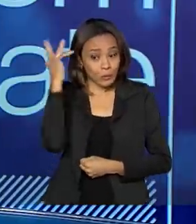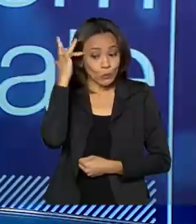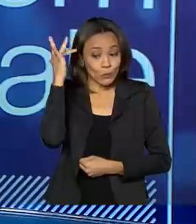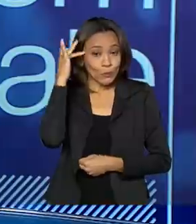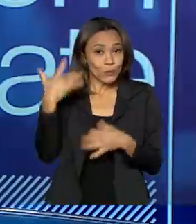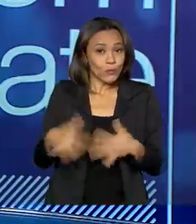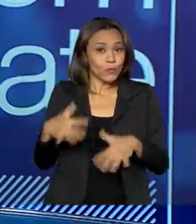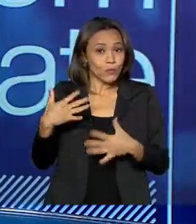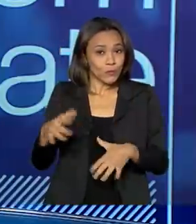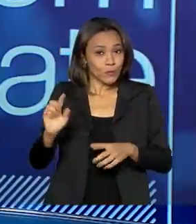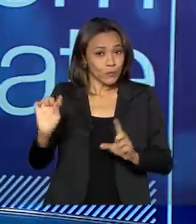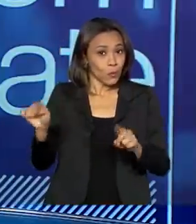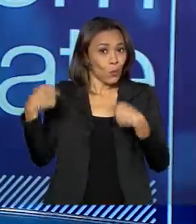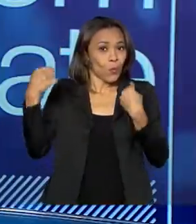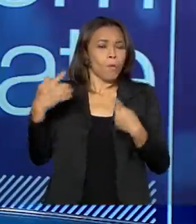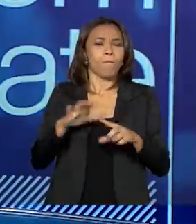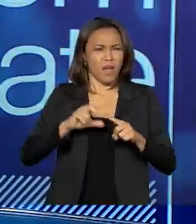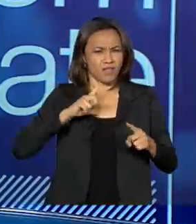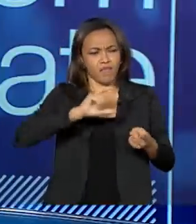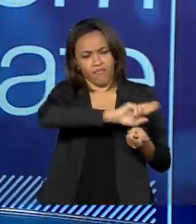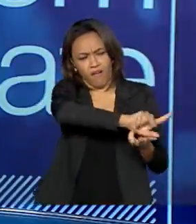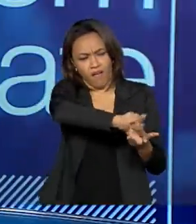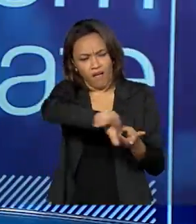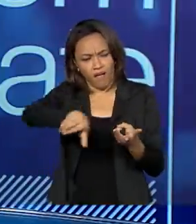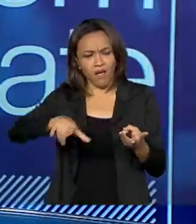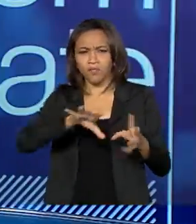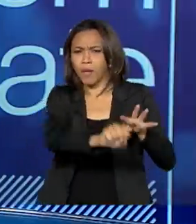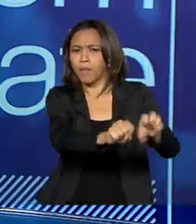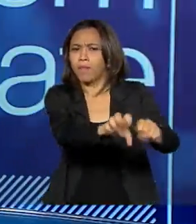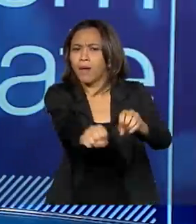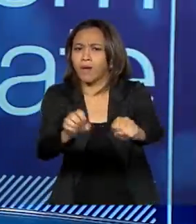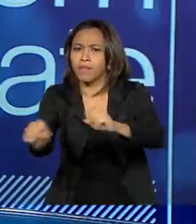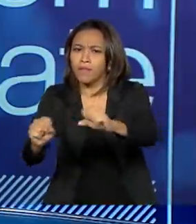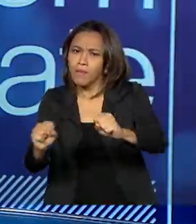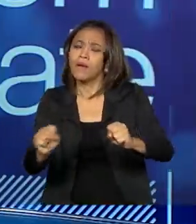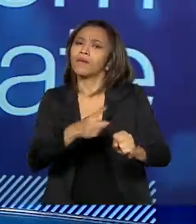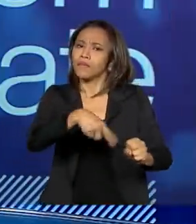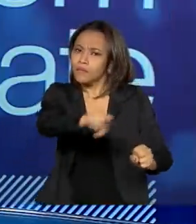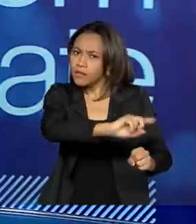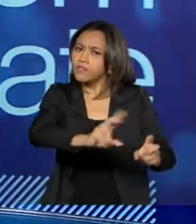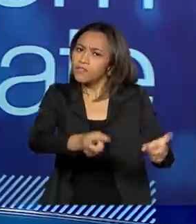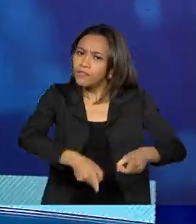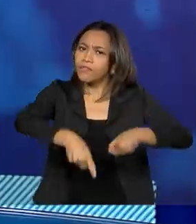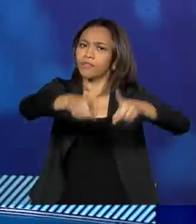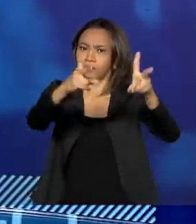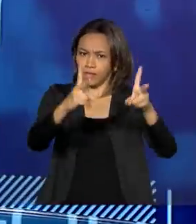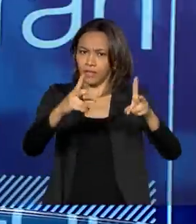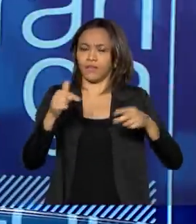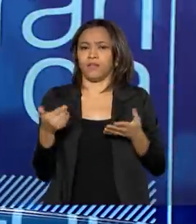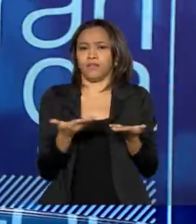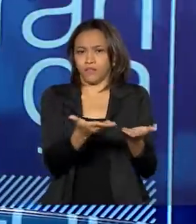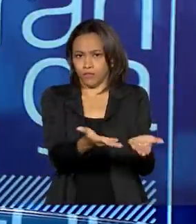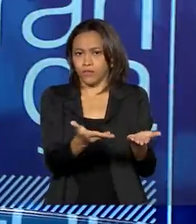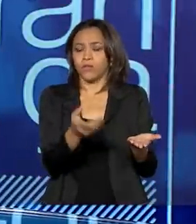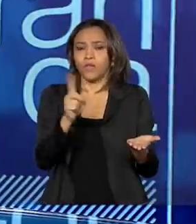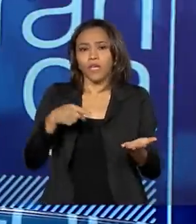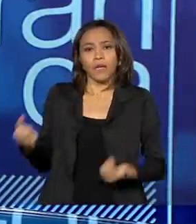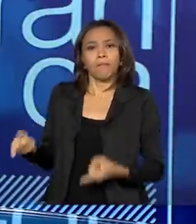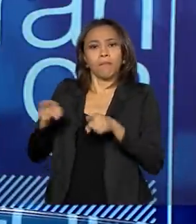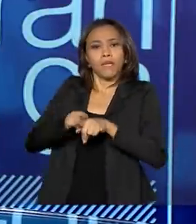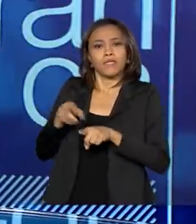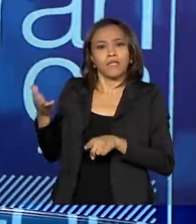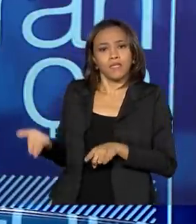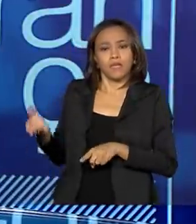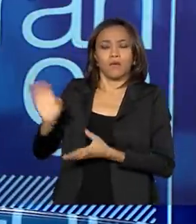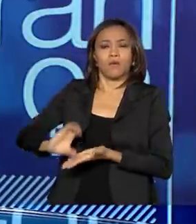ousada, mas nós estamos aí com vários bens a serem alienados, inclusive fruto dessa administração com o Conselho Federal de Administração,